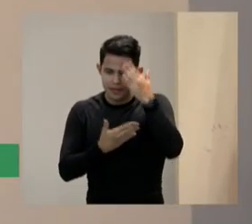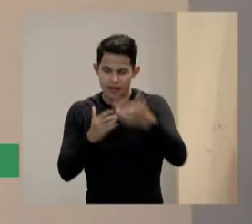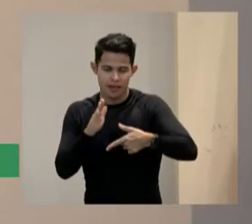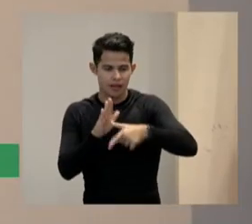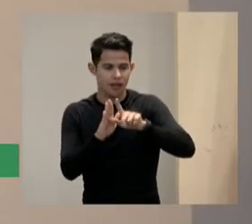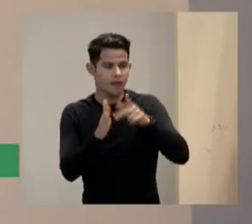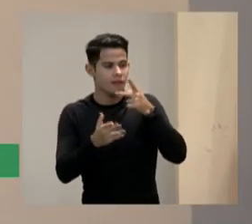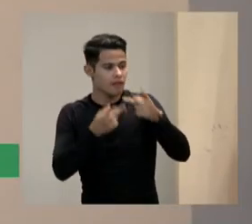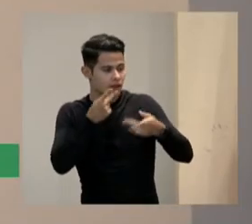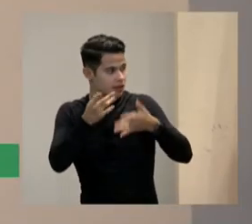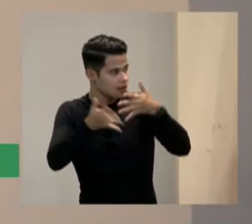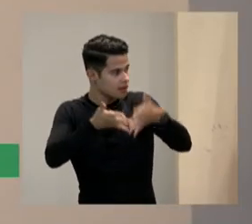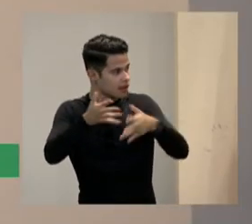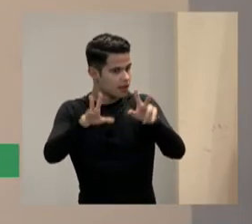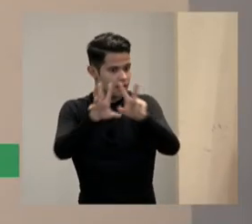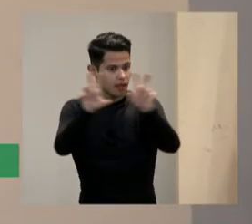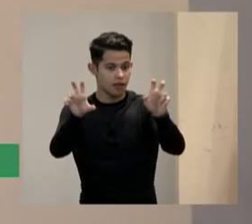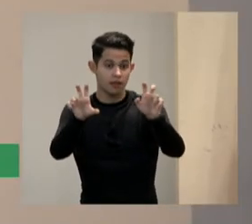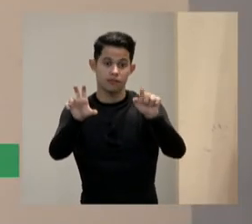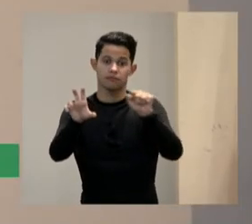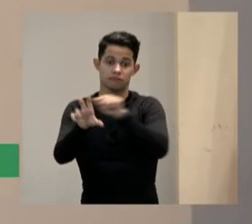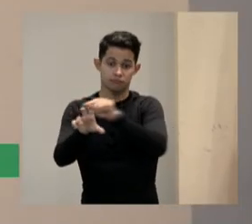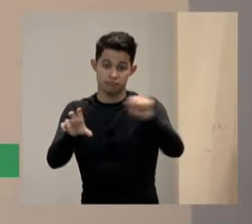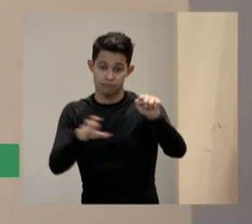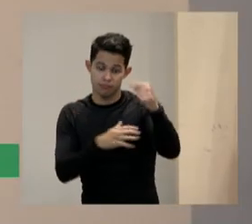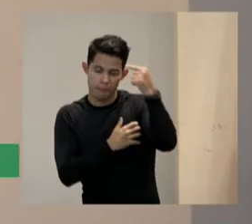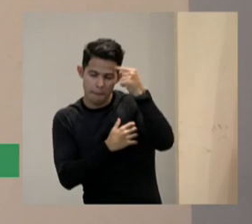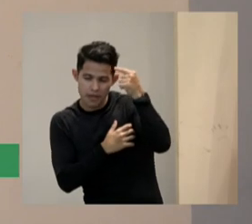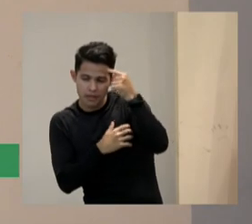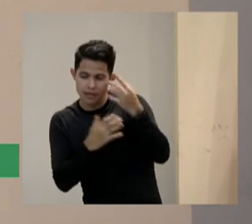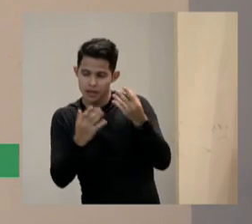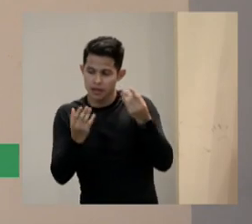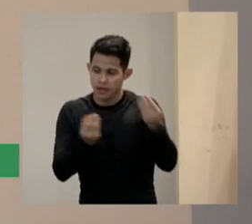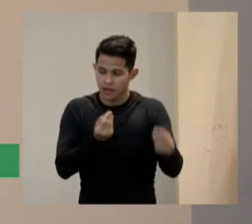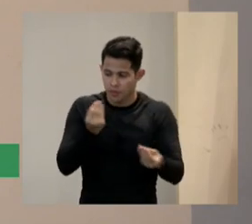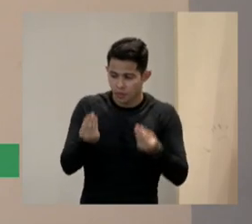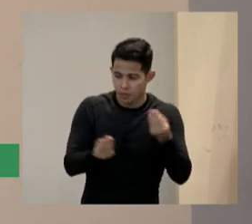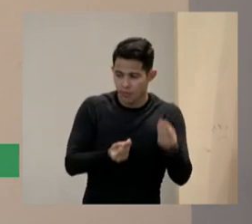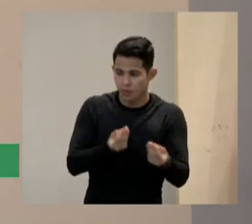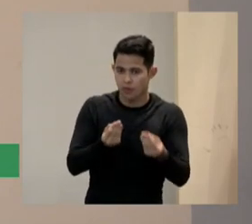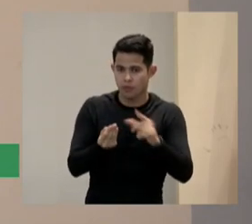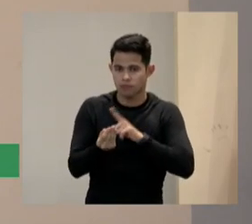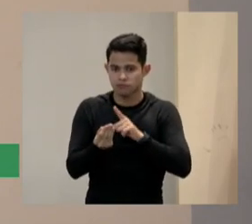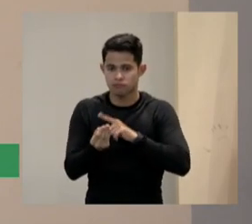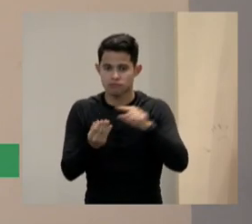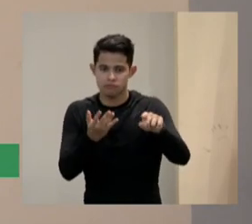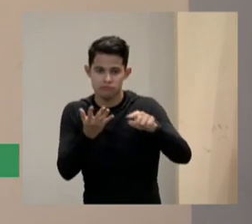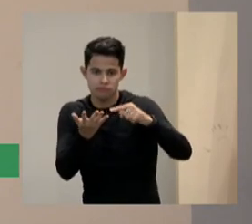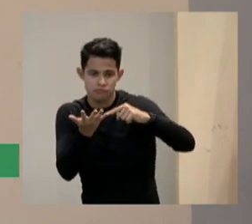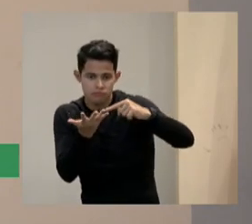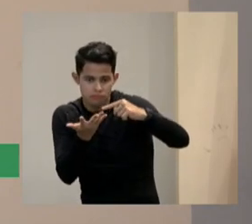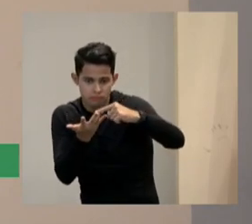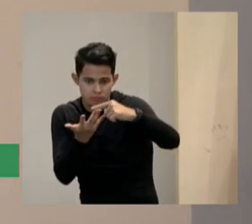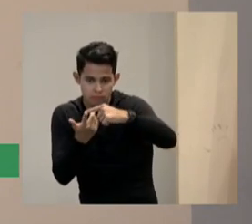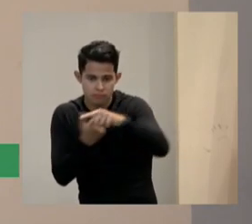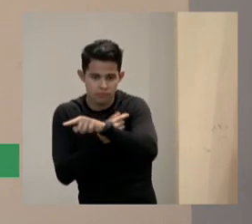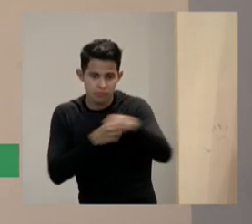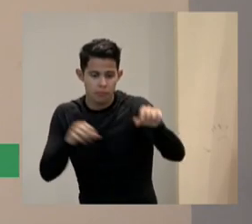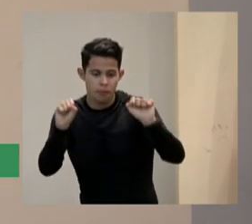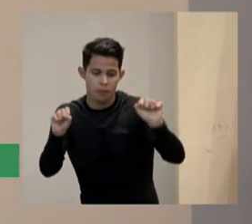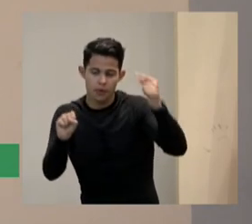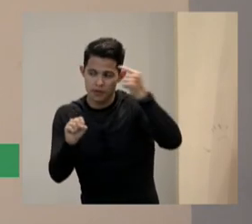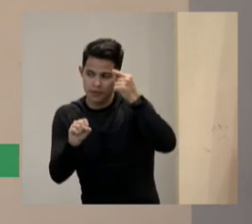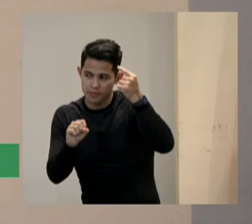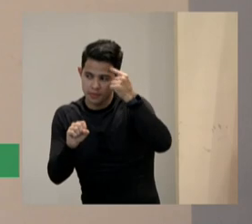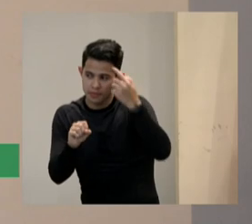diferentes soportes porque a gente não pensa nisto pensando em todas as diversidades que temos porque pode pensar um aluno